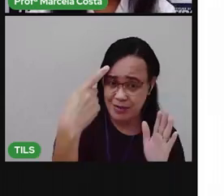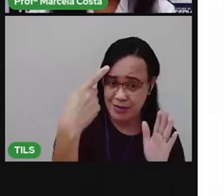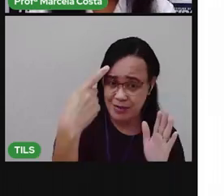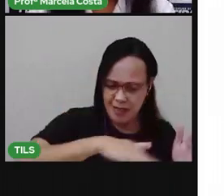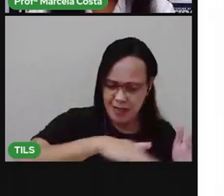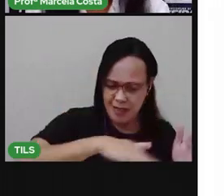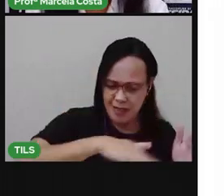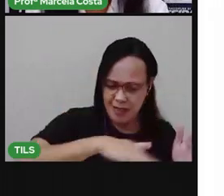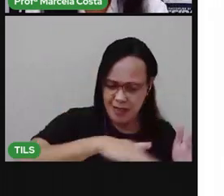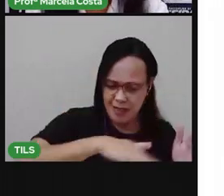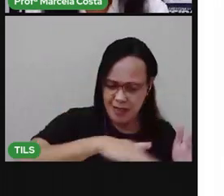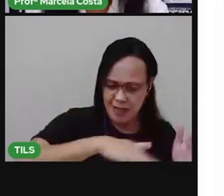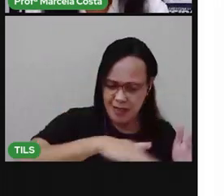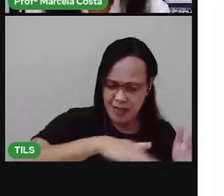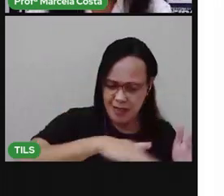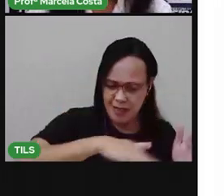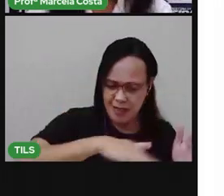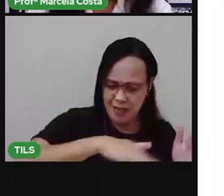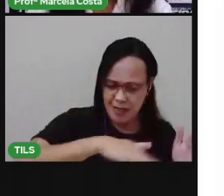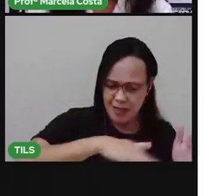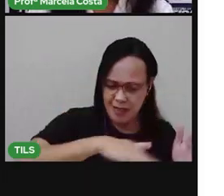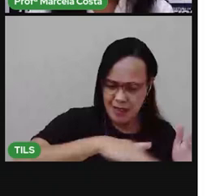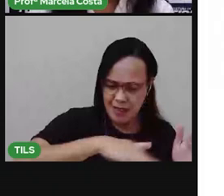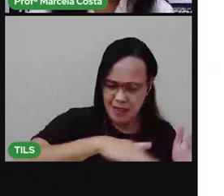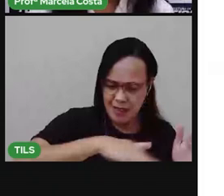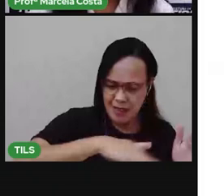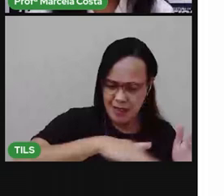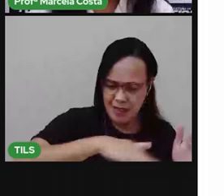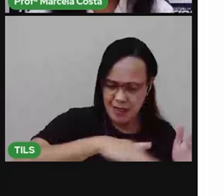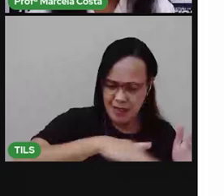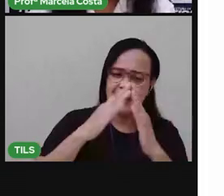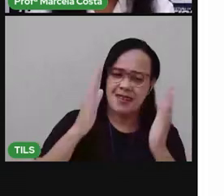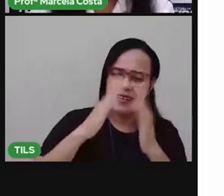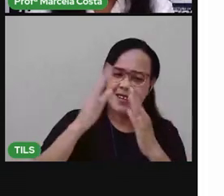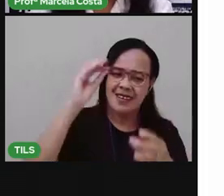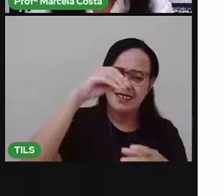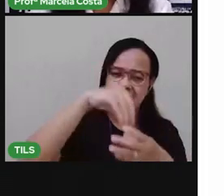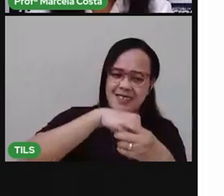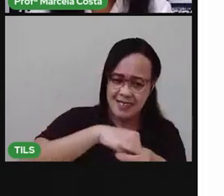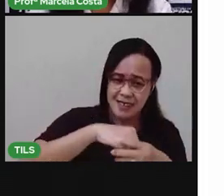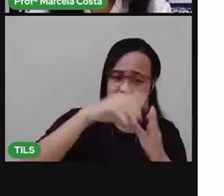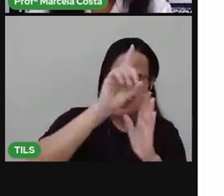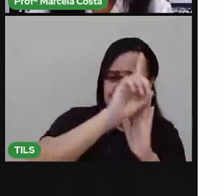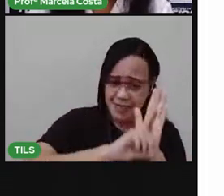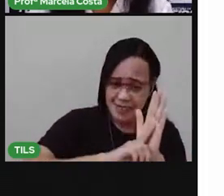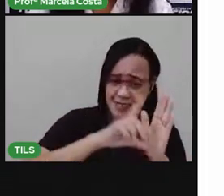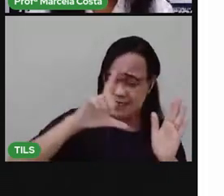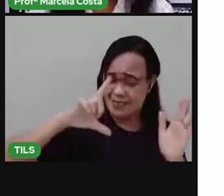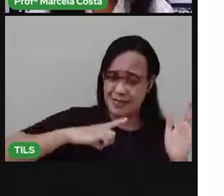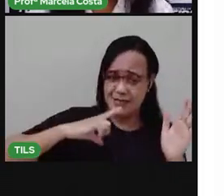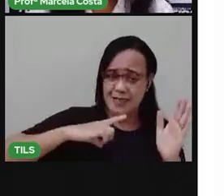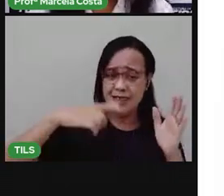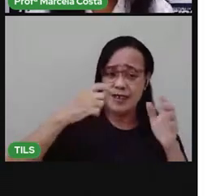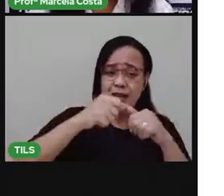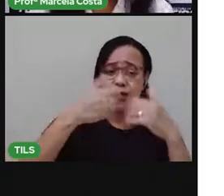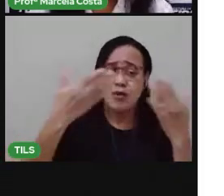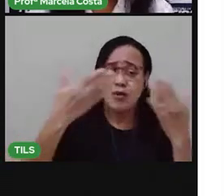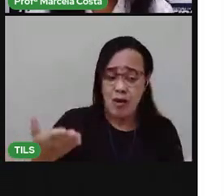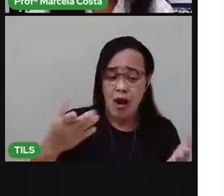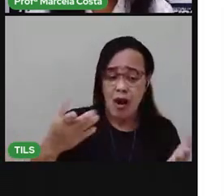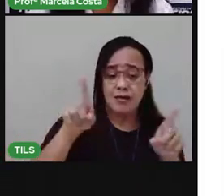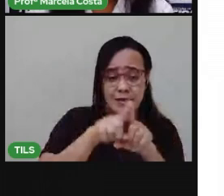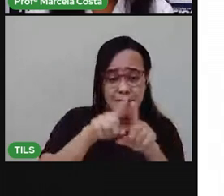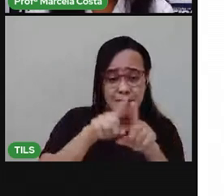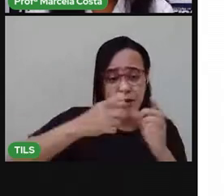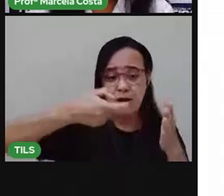A gente aí, que o responsável que mora com você, quais são os seus direitos, quais são os seus deveres,